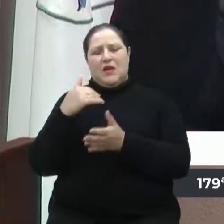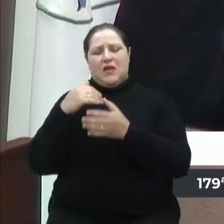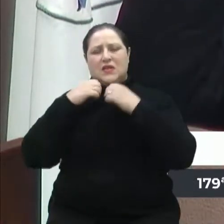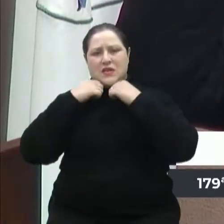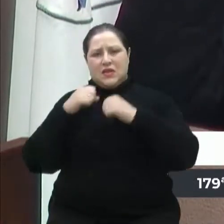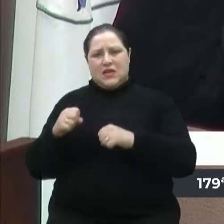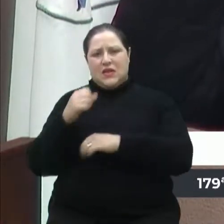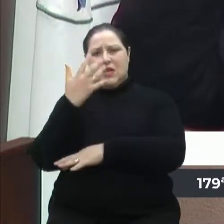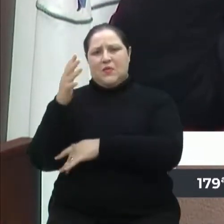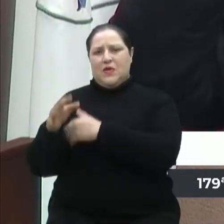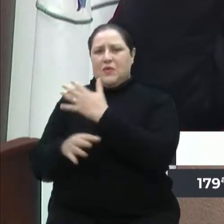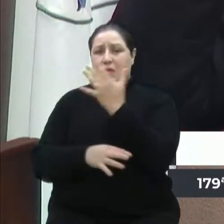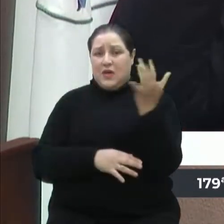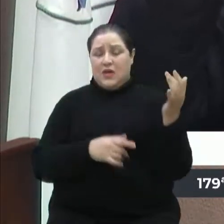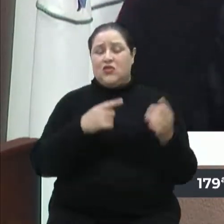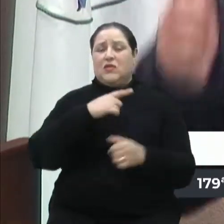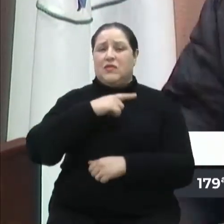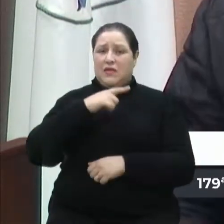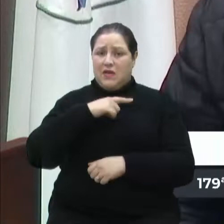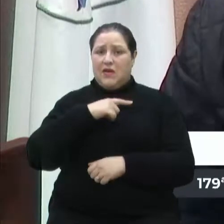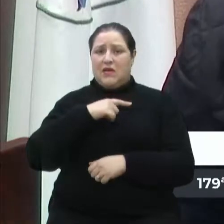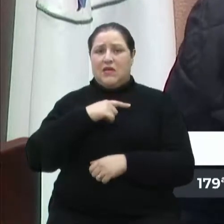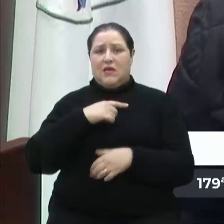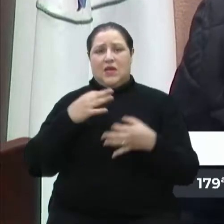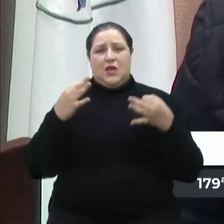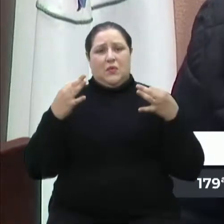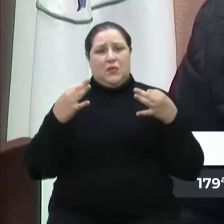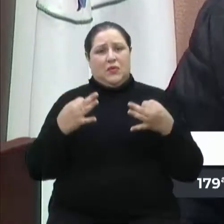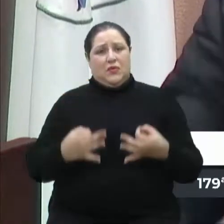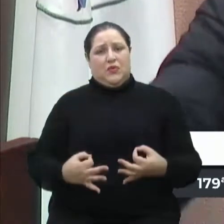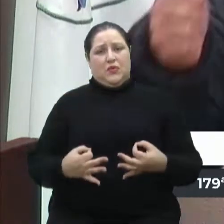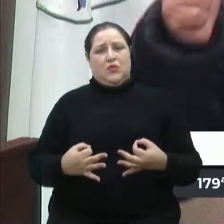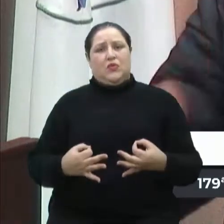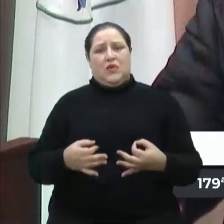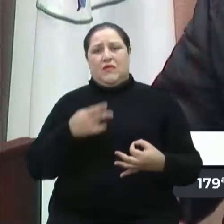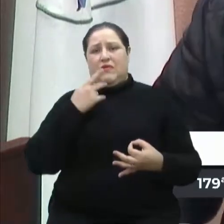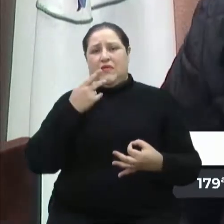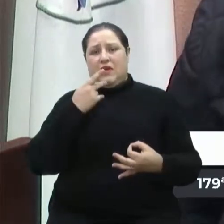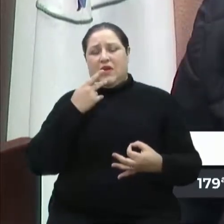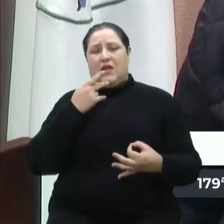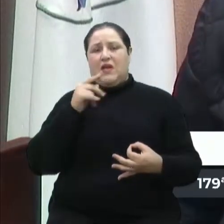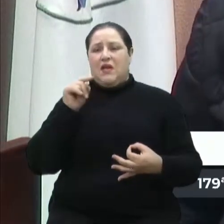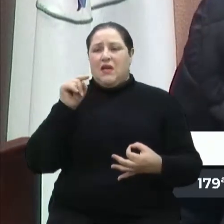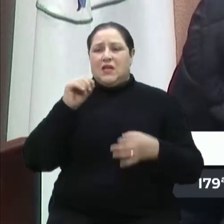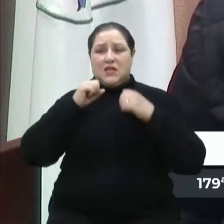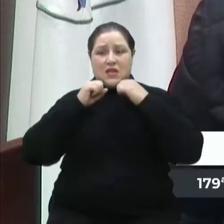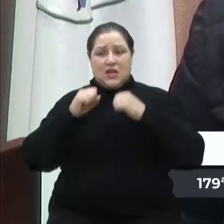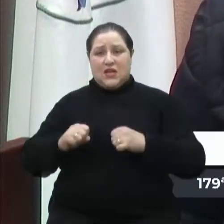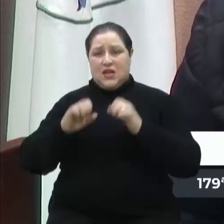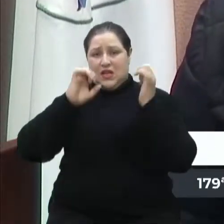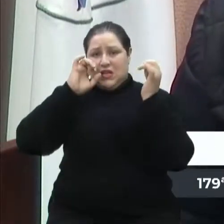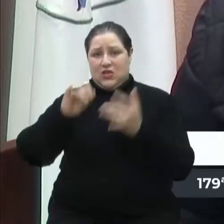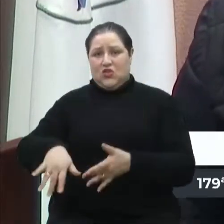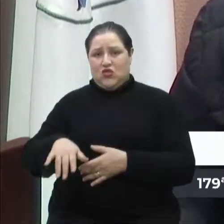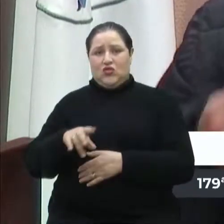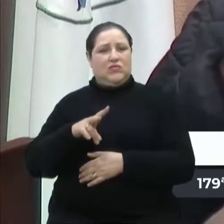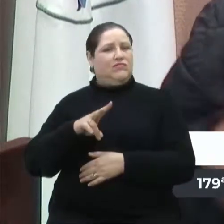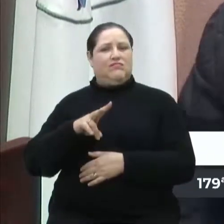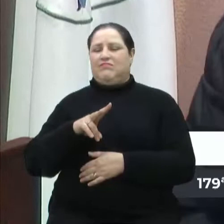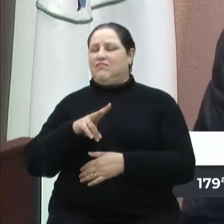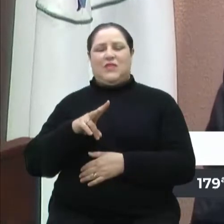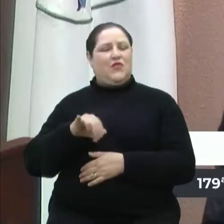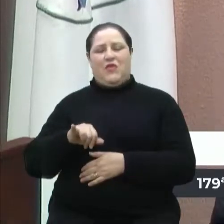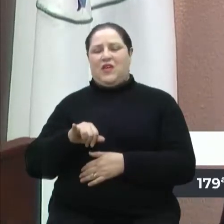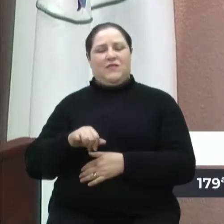tendo postura e dizer que não vai desistir. Porque, como